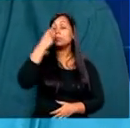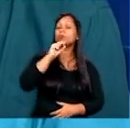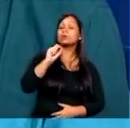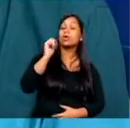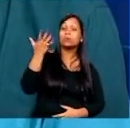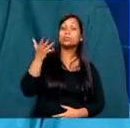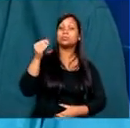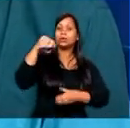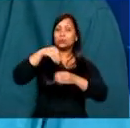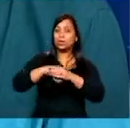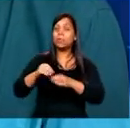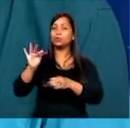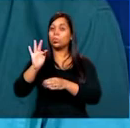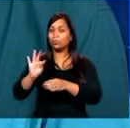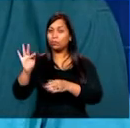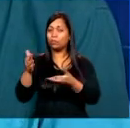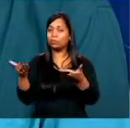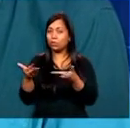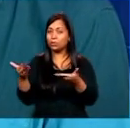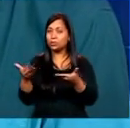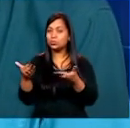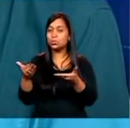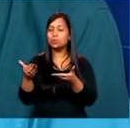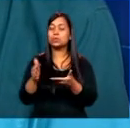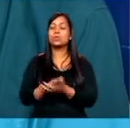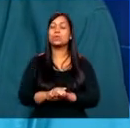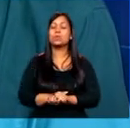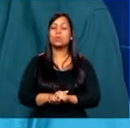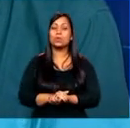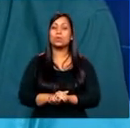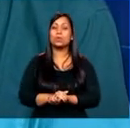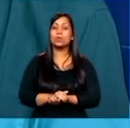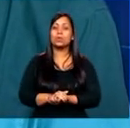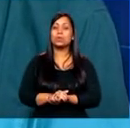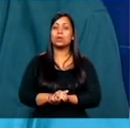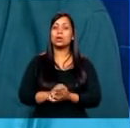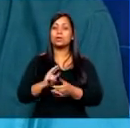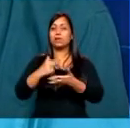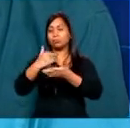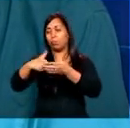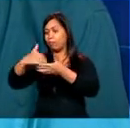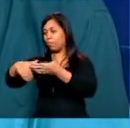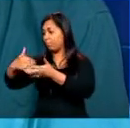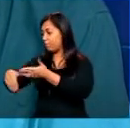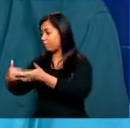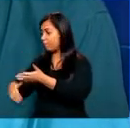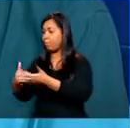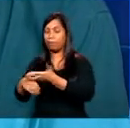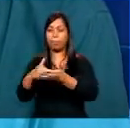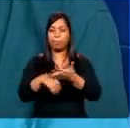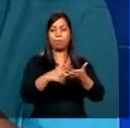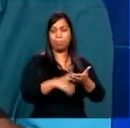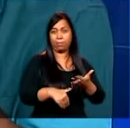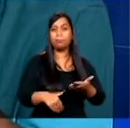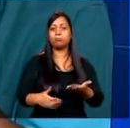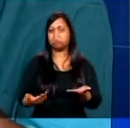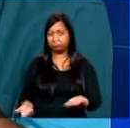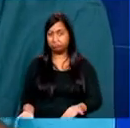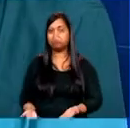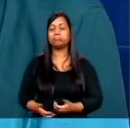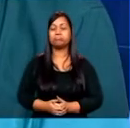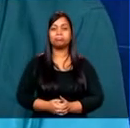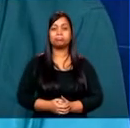nas universidades agora, com corte, diversos cortes, né? Corte em bolsa de estudo, cortes